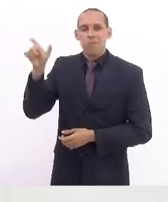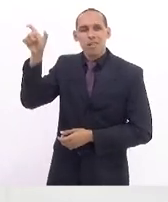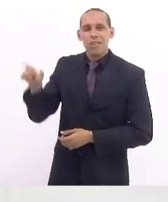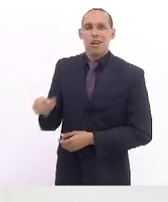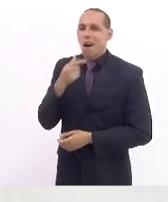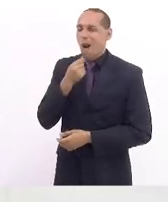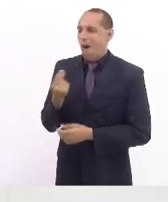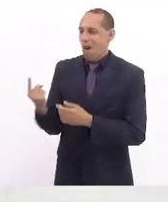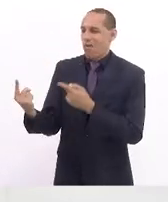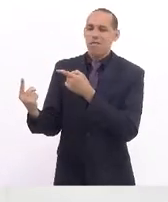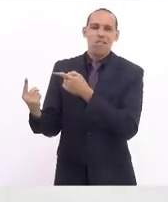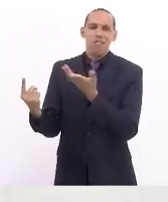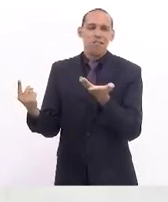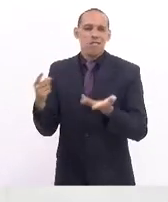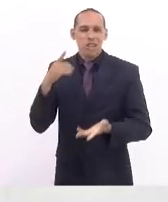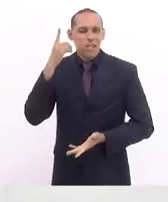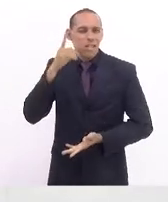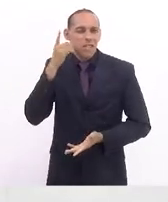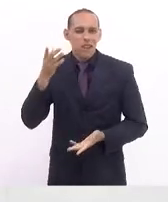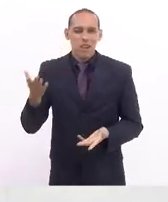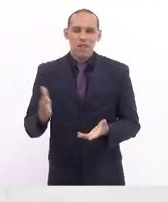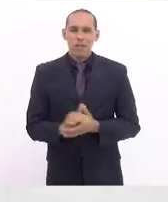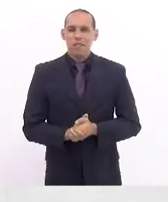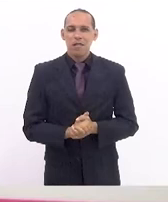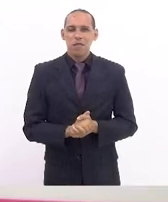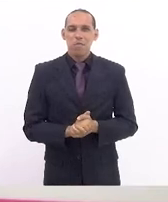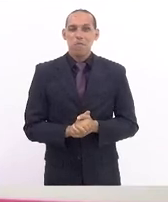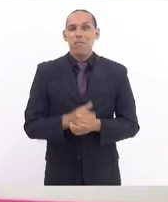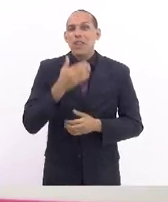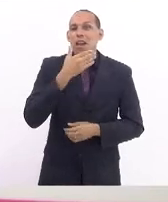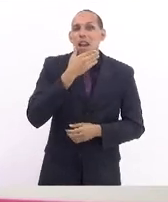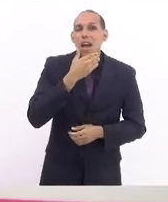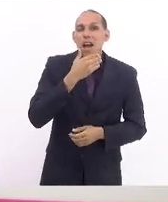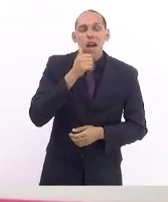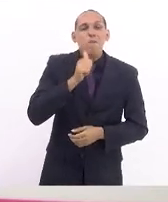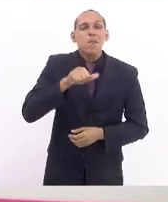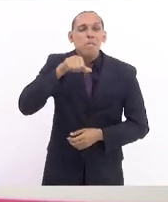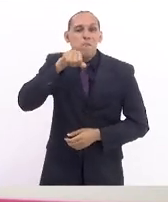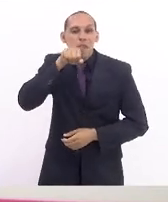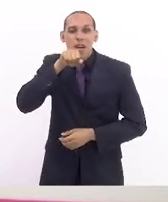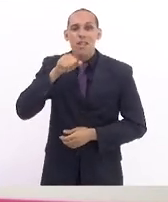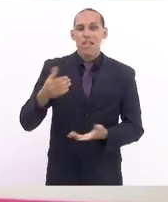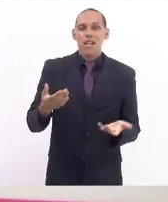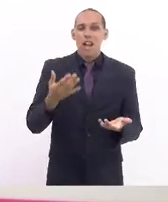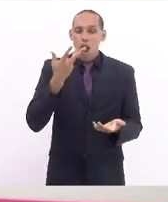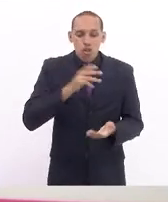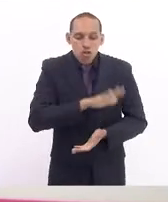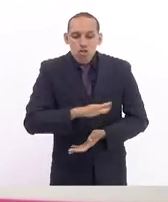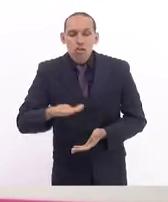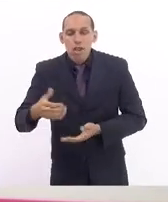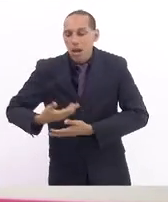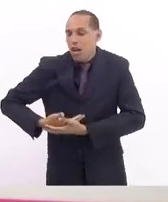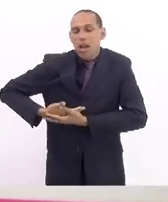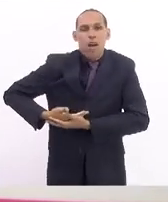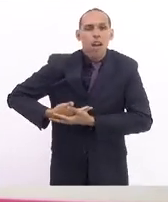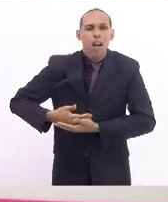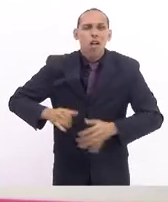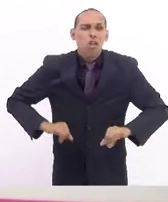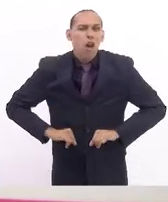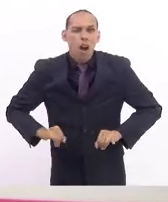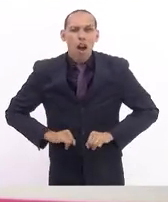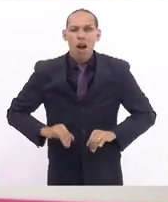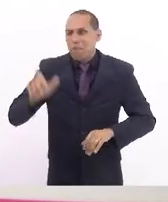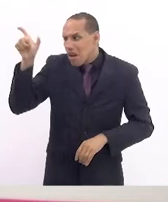esse deputado. As mães com criança no colo, no sofrimento, e o cara não teve assim,